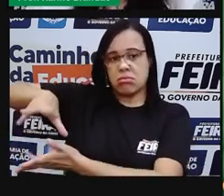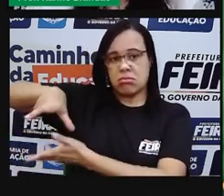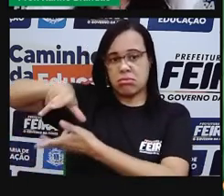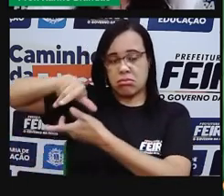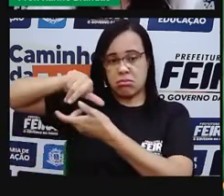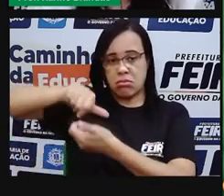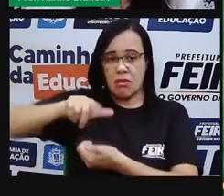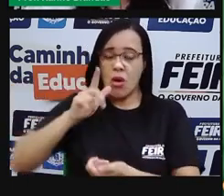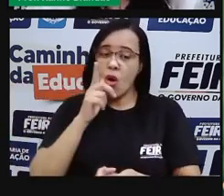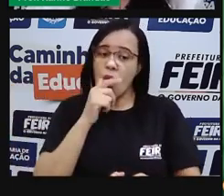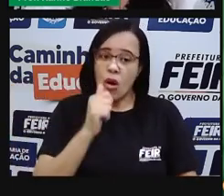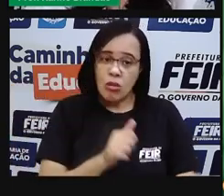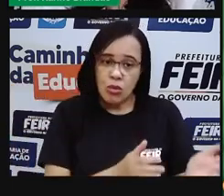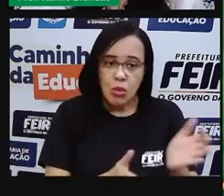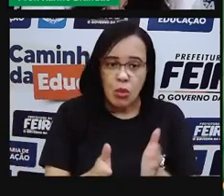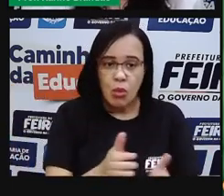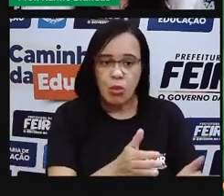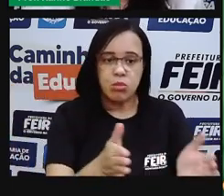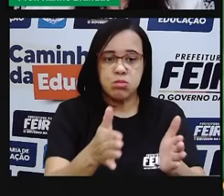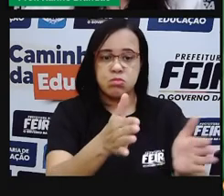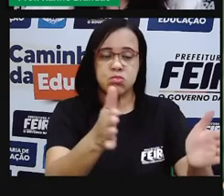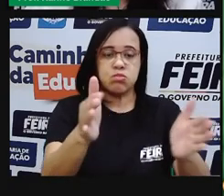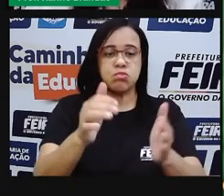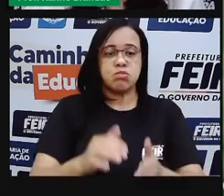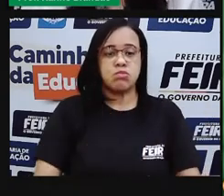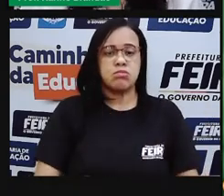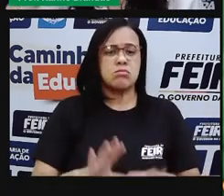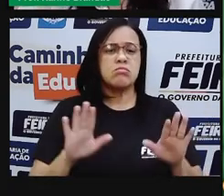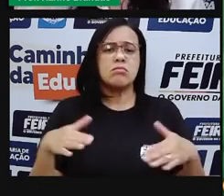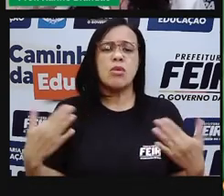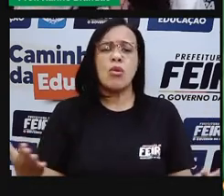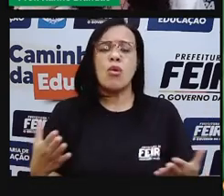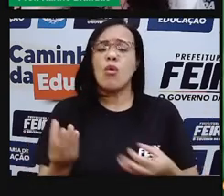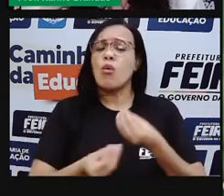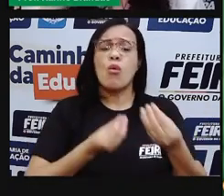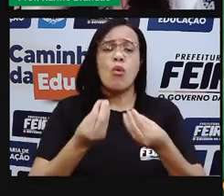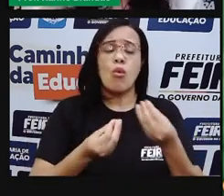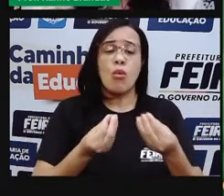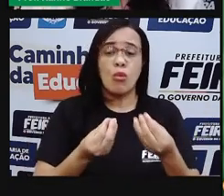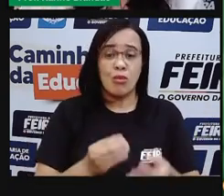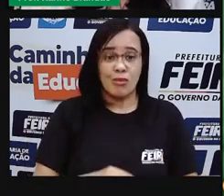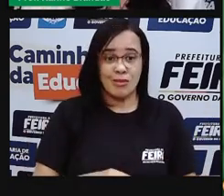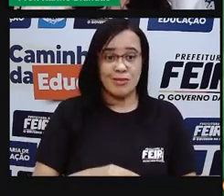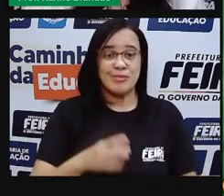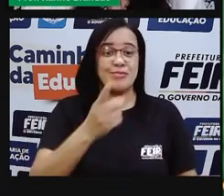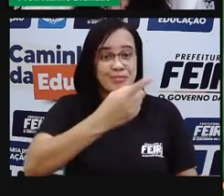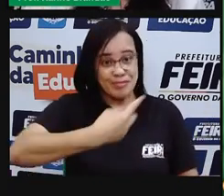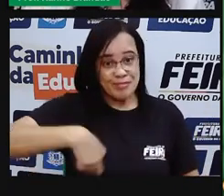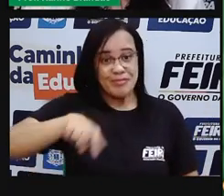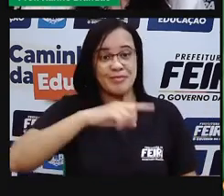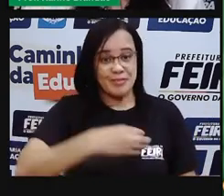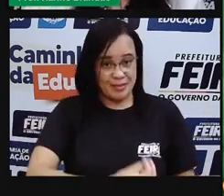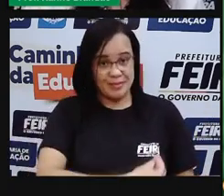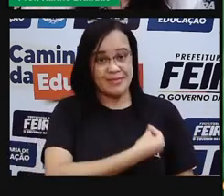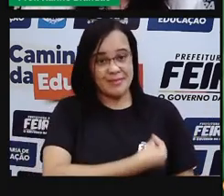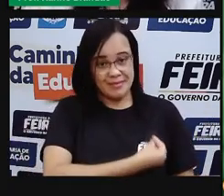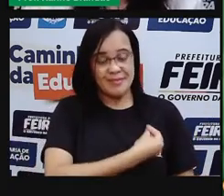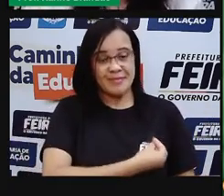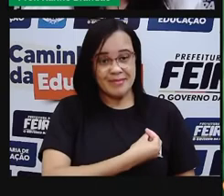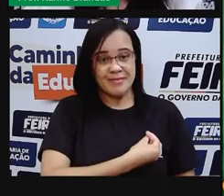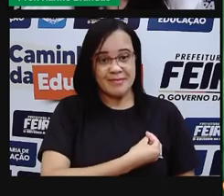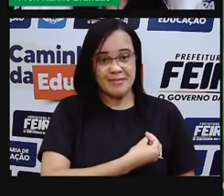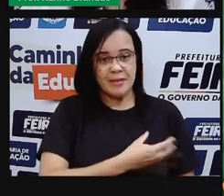rios e mares, né? O vai acontecer com essa água? Ou nós, seres vivos, nós seres vivos vamos